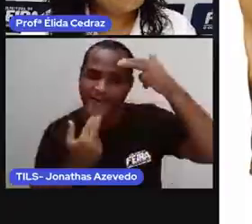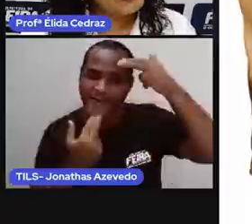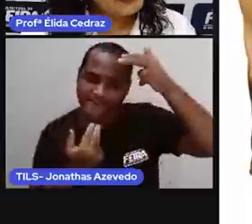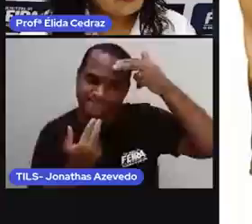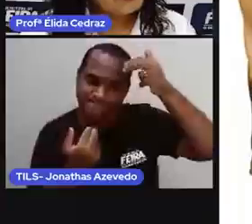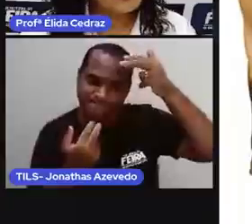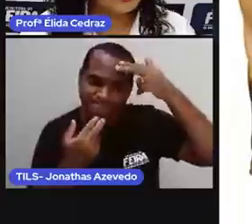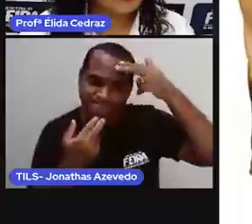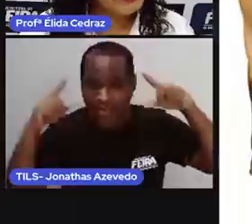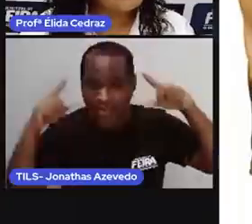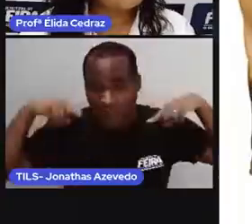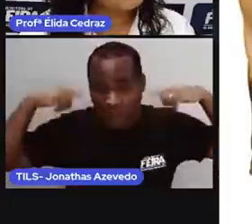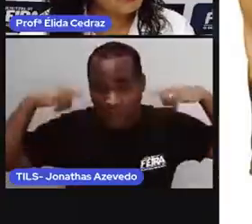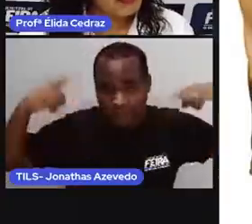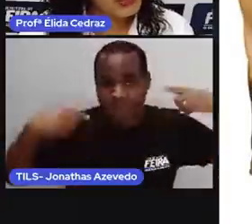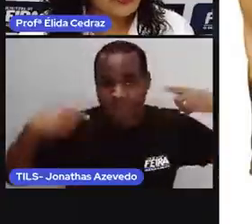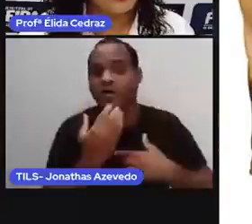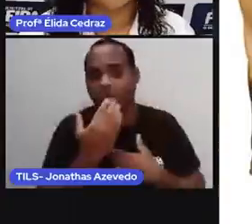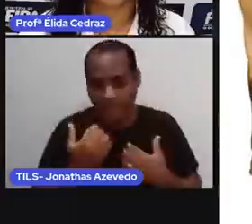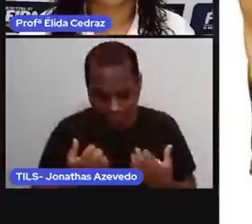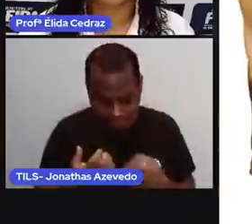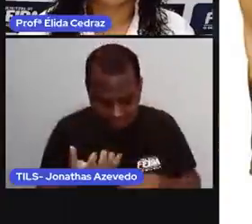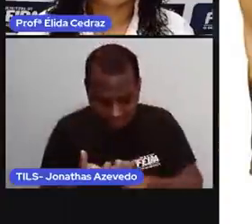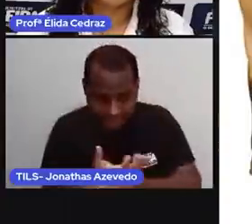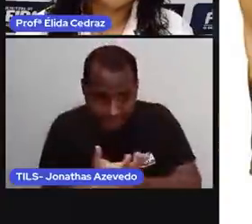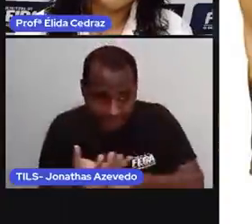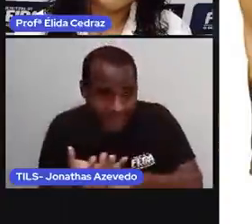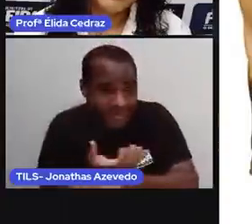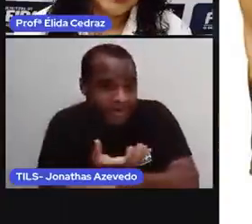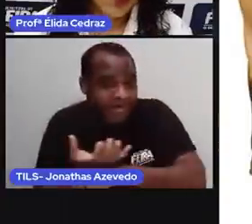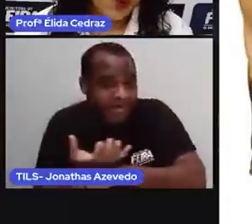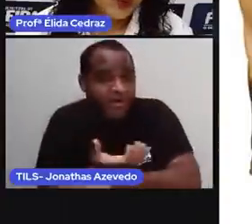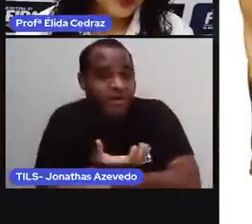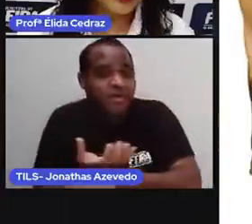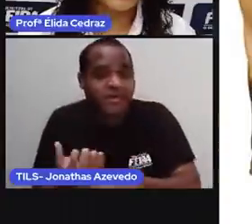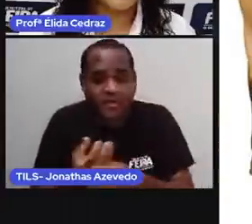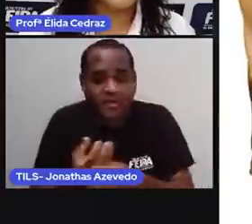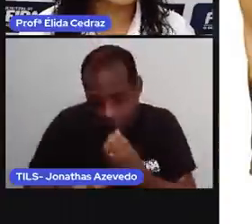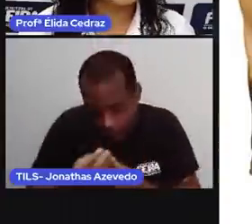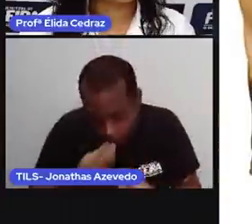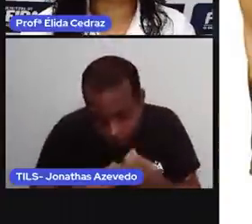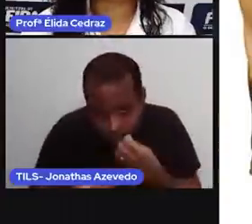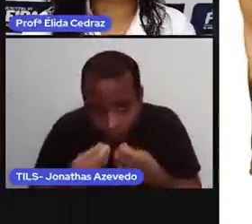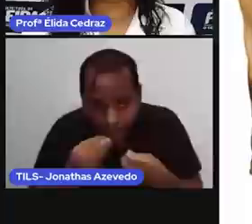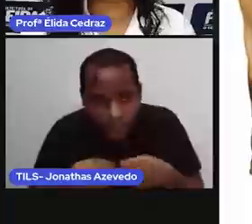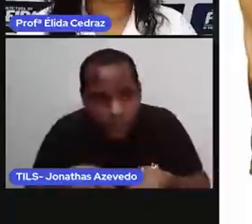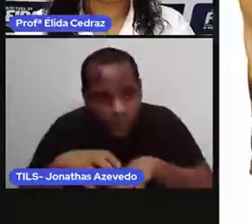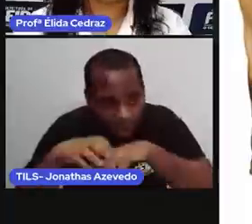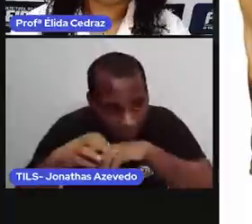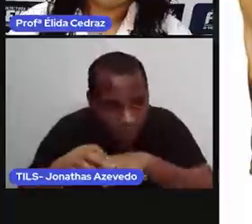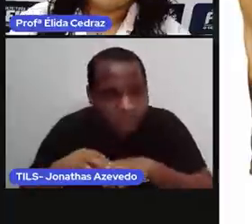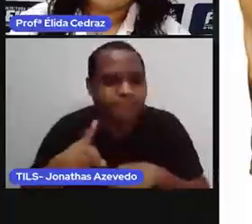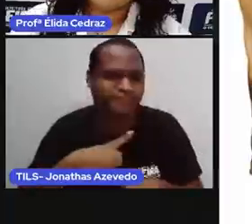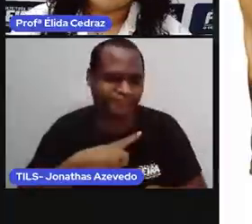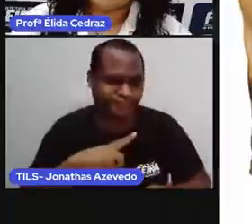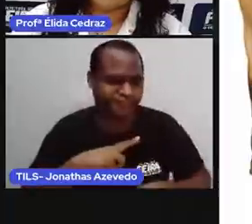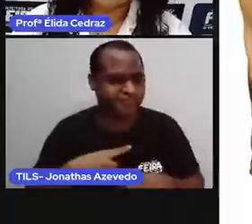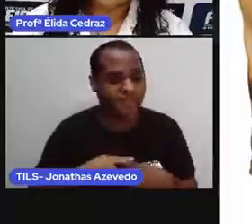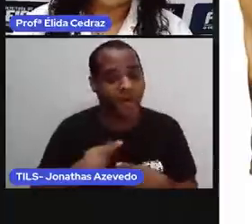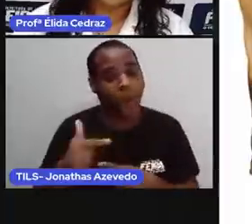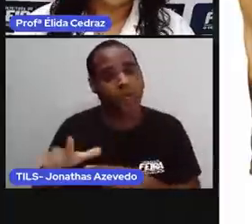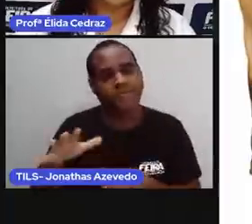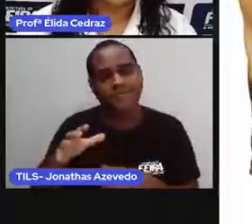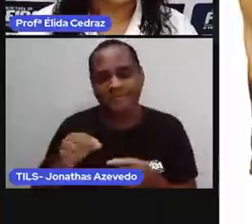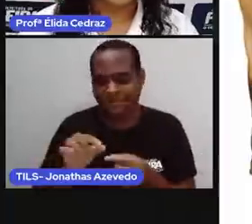capim. Capim é vegetal. E outros, eles aprendem a comer ração.